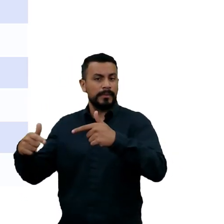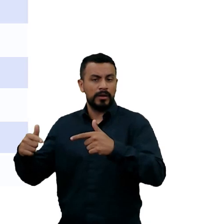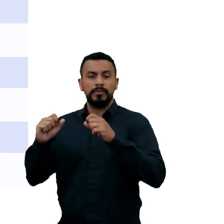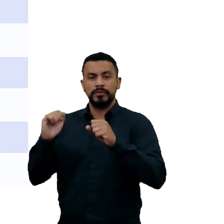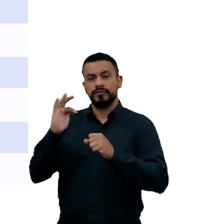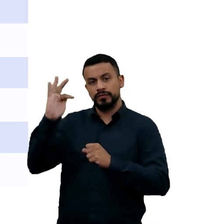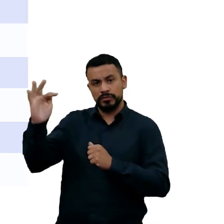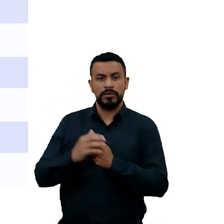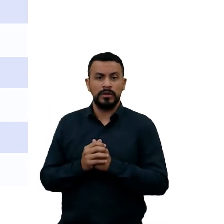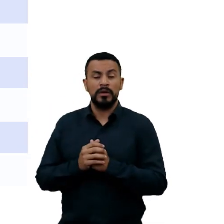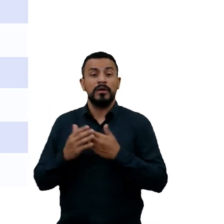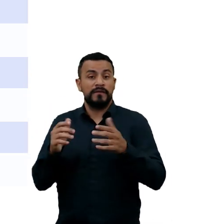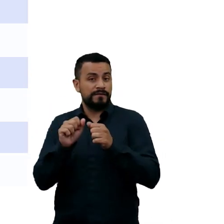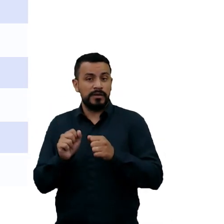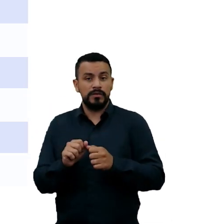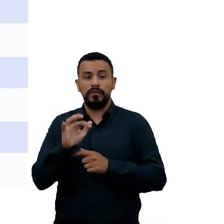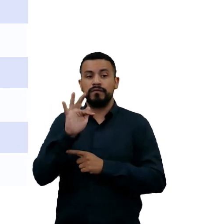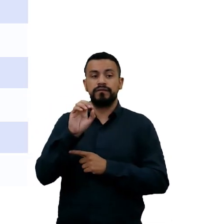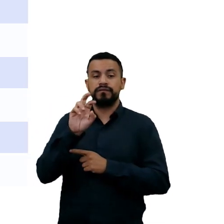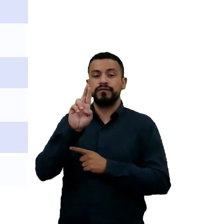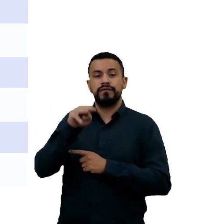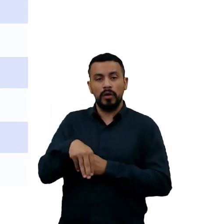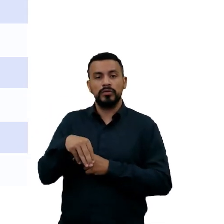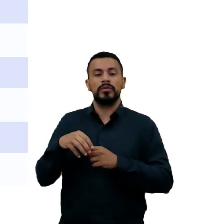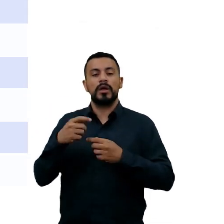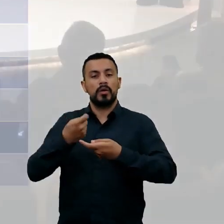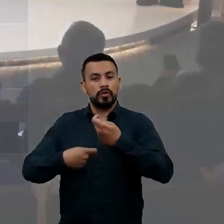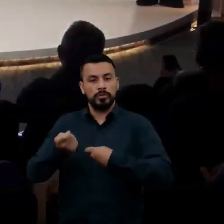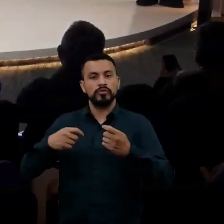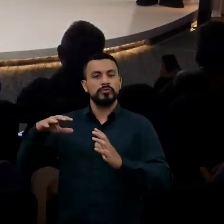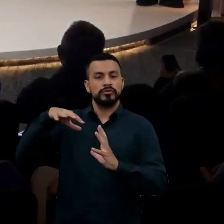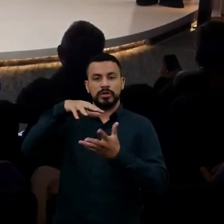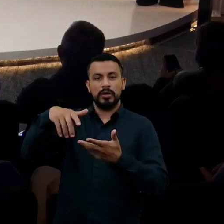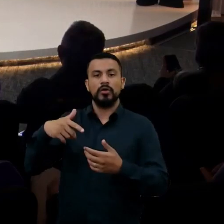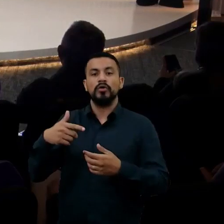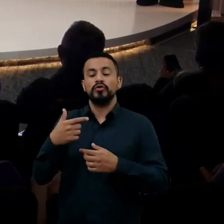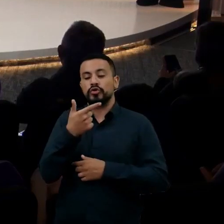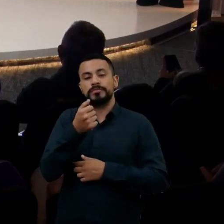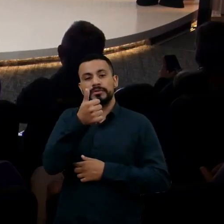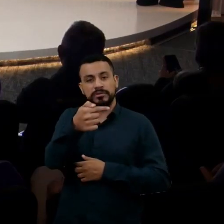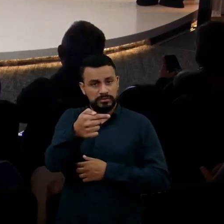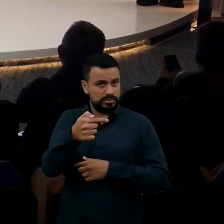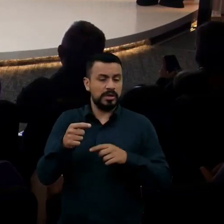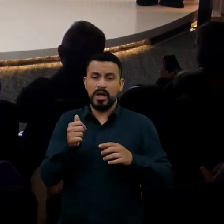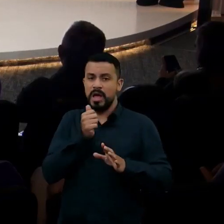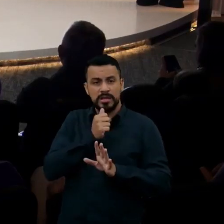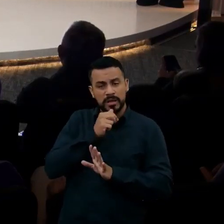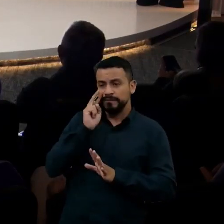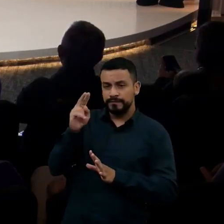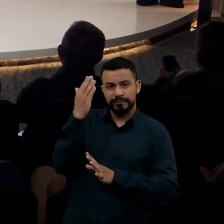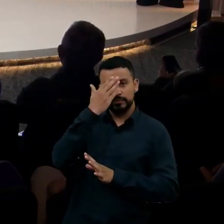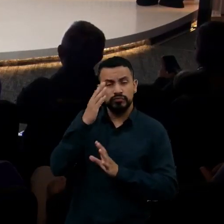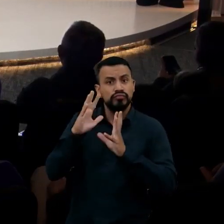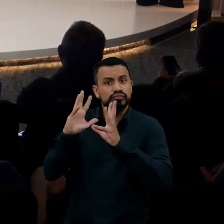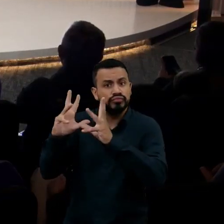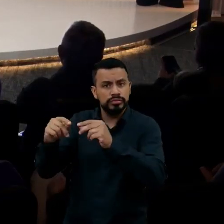em 2017, admitindo que eles não tinham previsto todos esses trabalhos. Vocês não podem imaginar que eles existiriam,